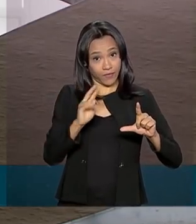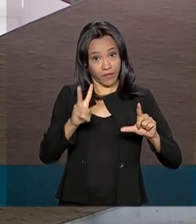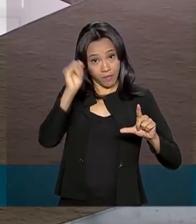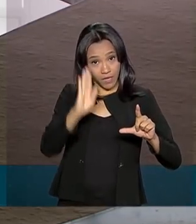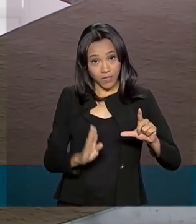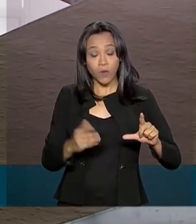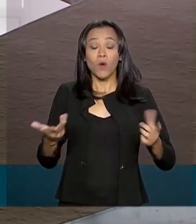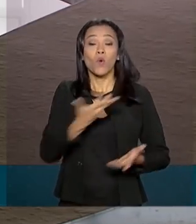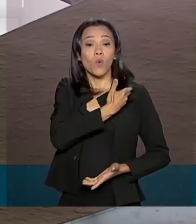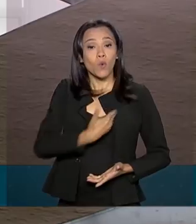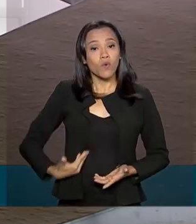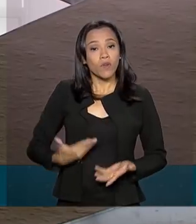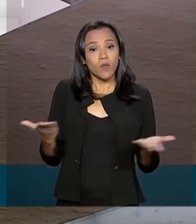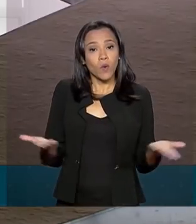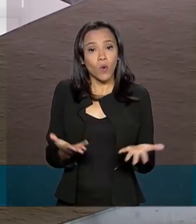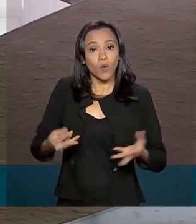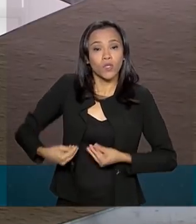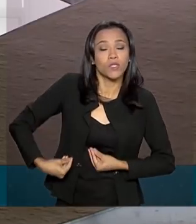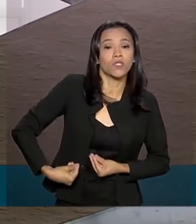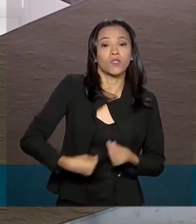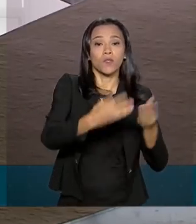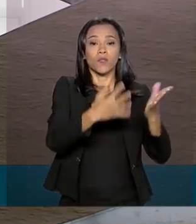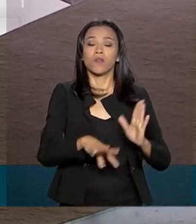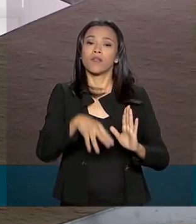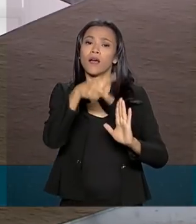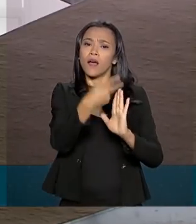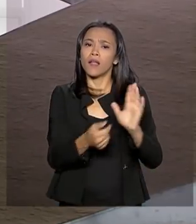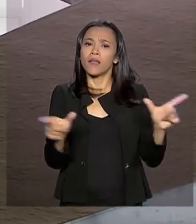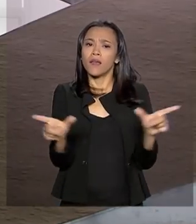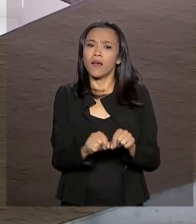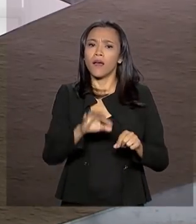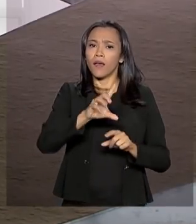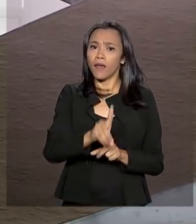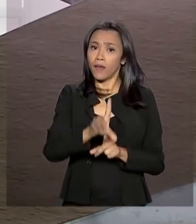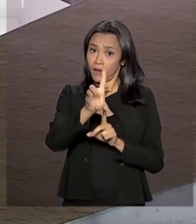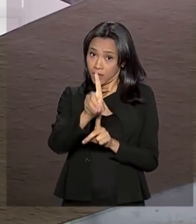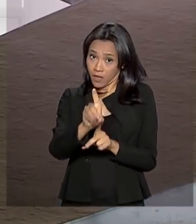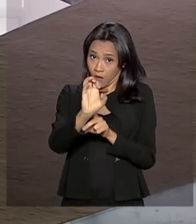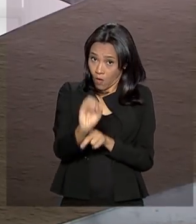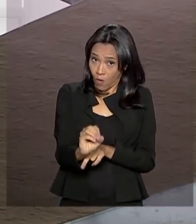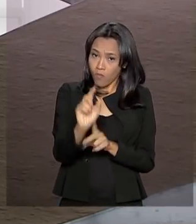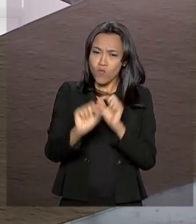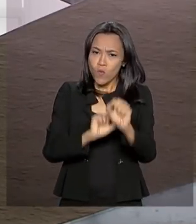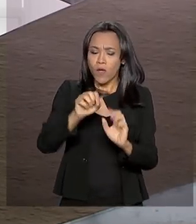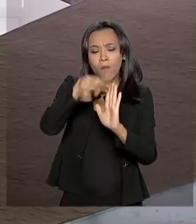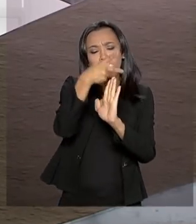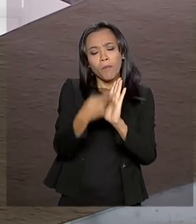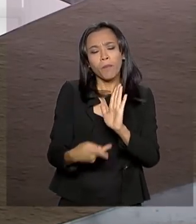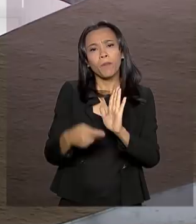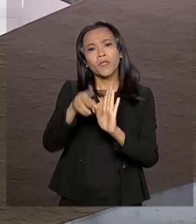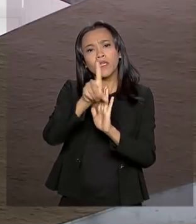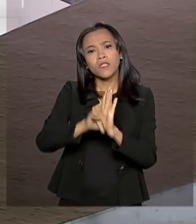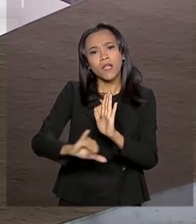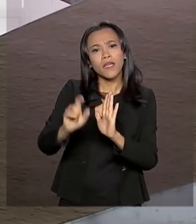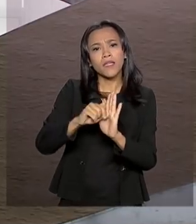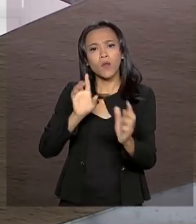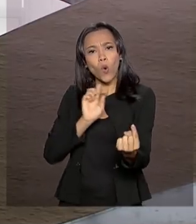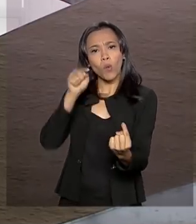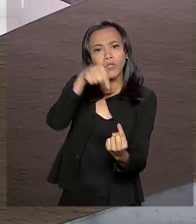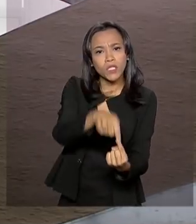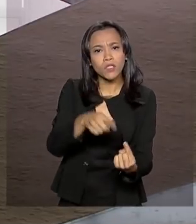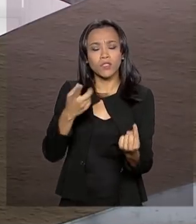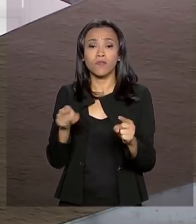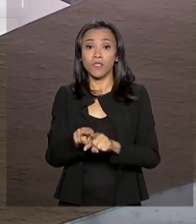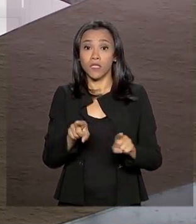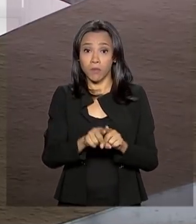encaminha hoje ao Congresso Nacional a Lei de Diretrizes Orçamentárias, um projeto que contém a meta fiscal e as